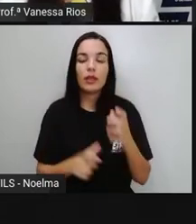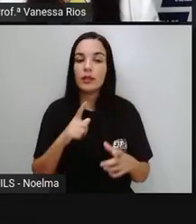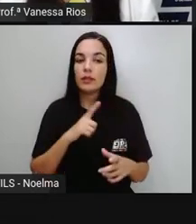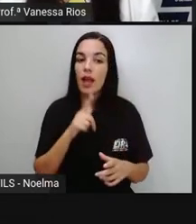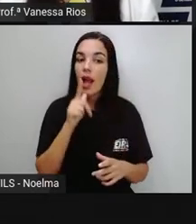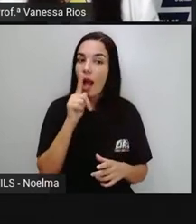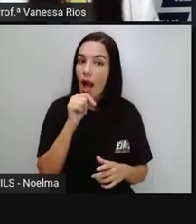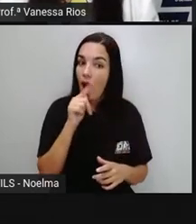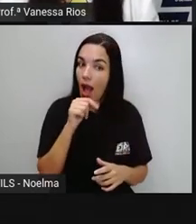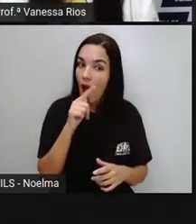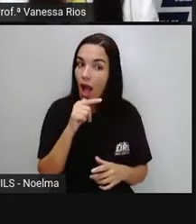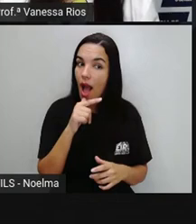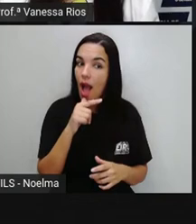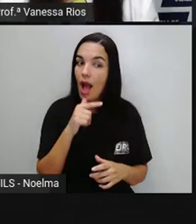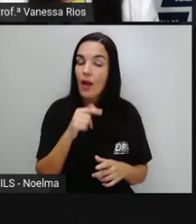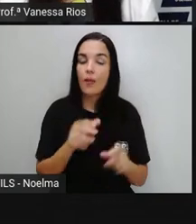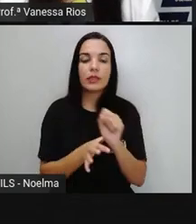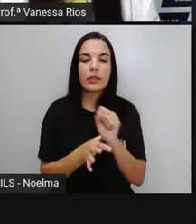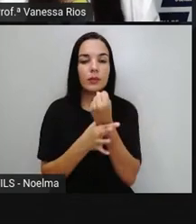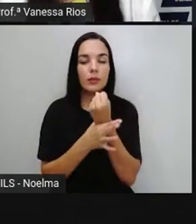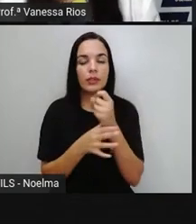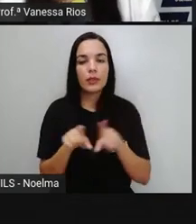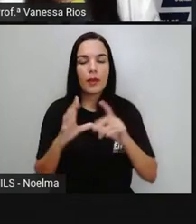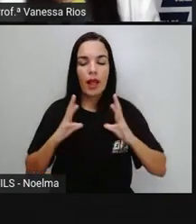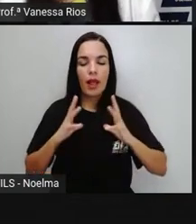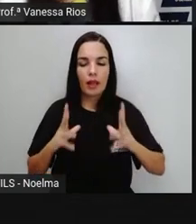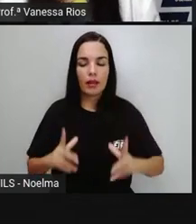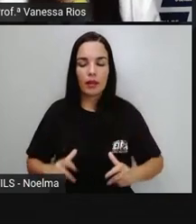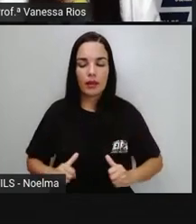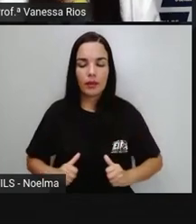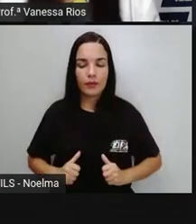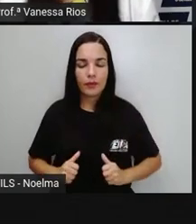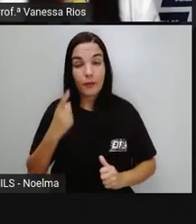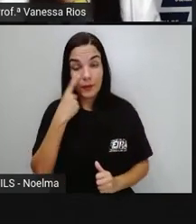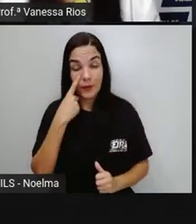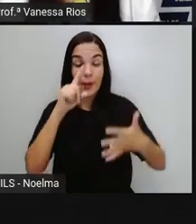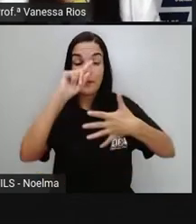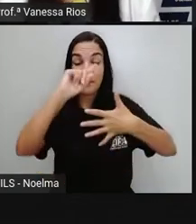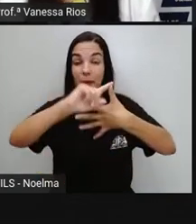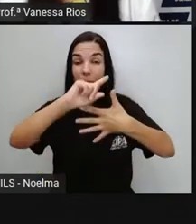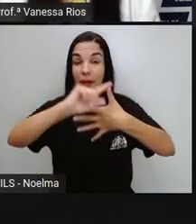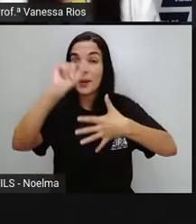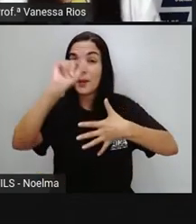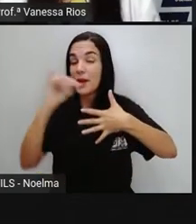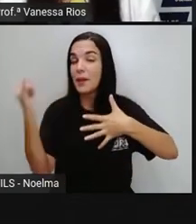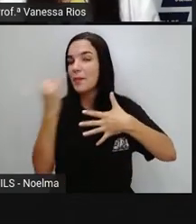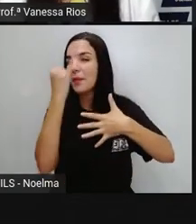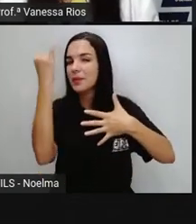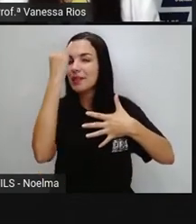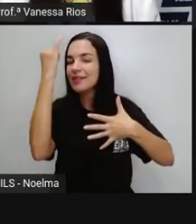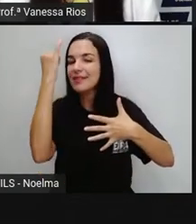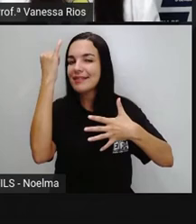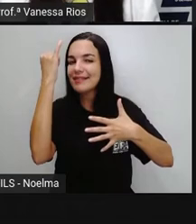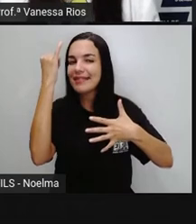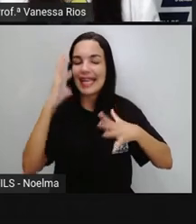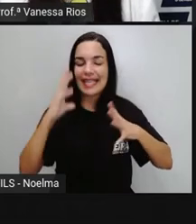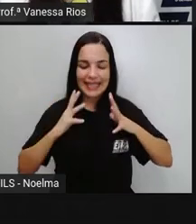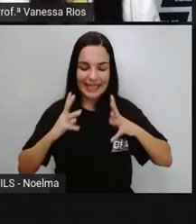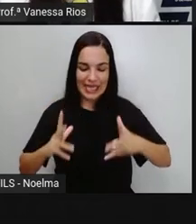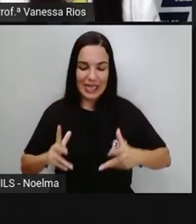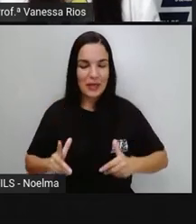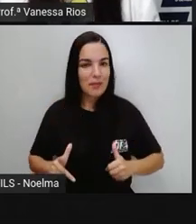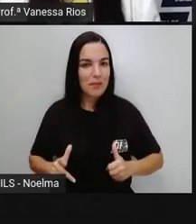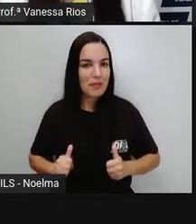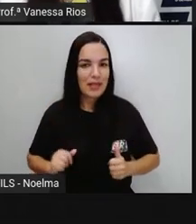a gente percebe Logo na primeira chave A importância Da higienização Como um processo Que vai auxiliar Na